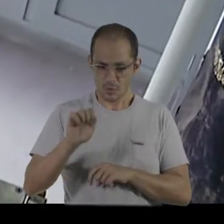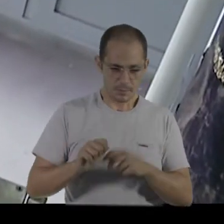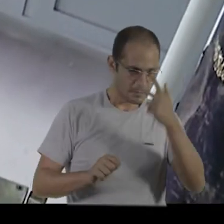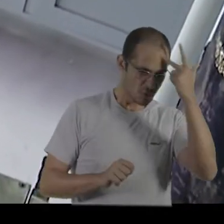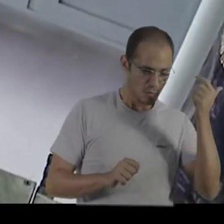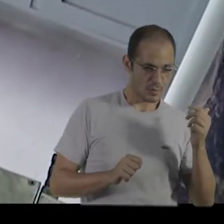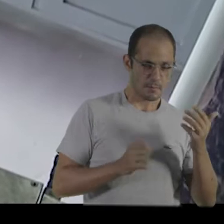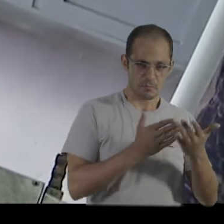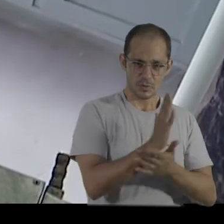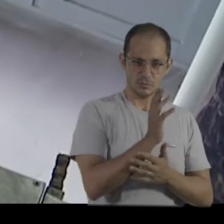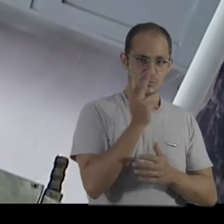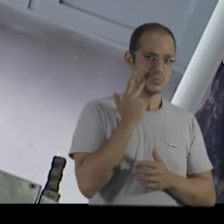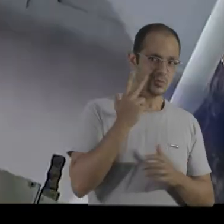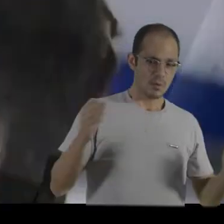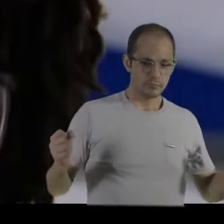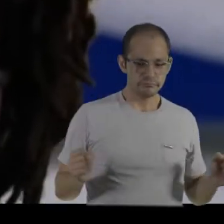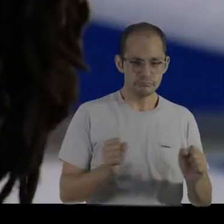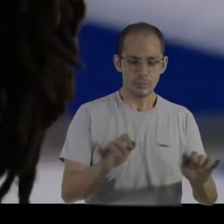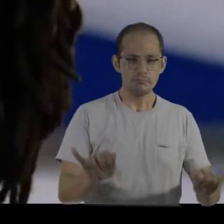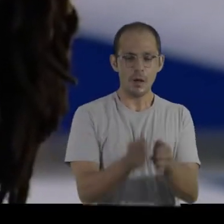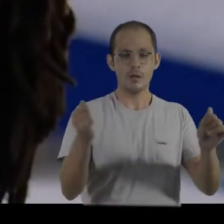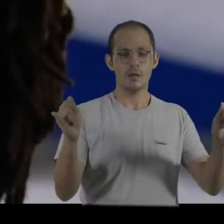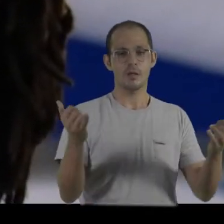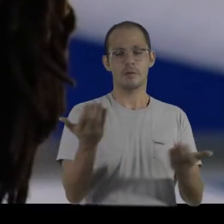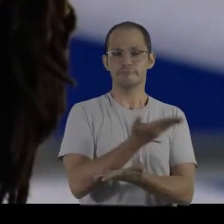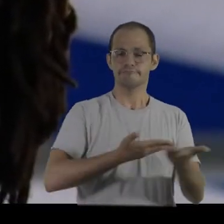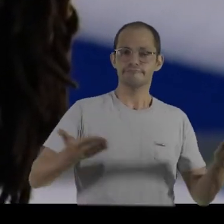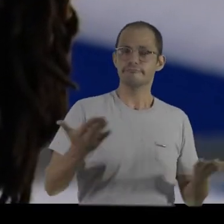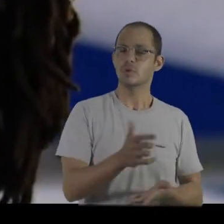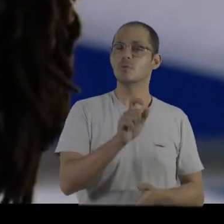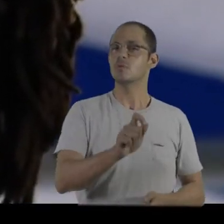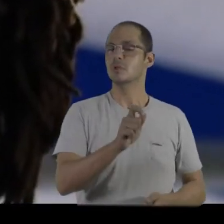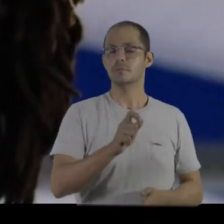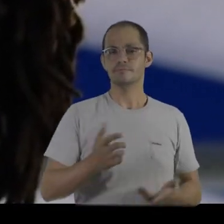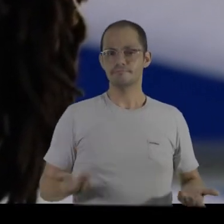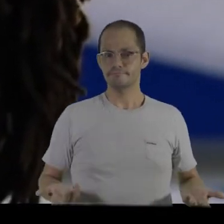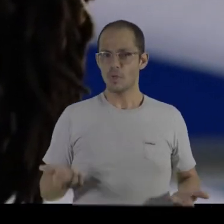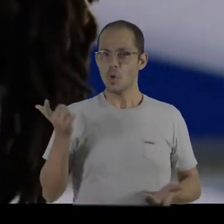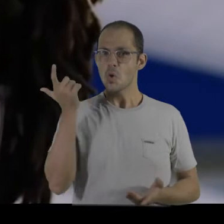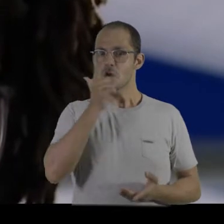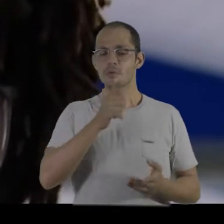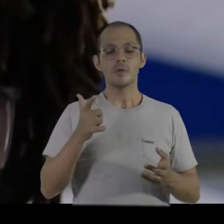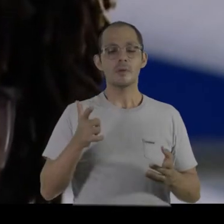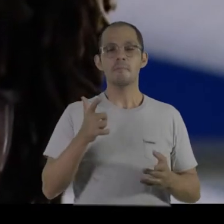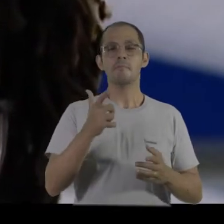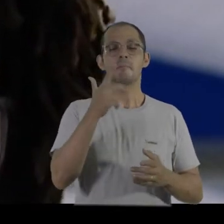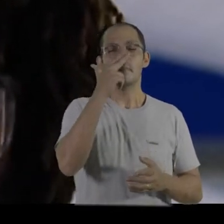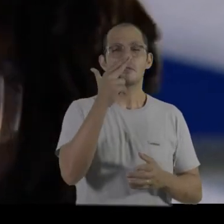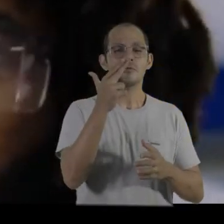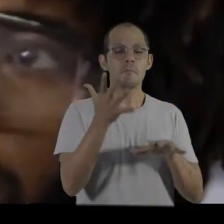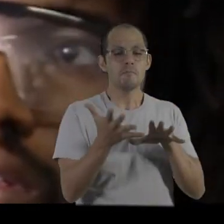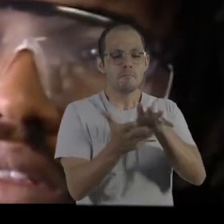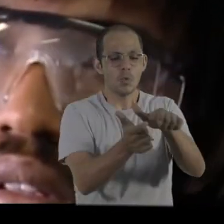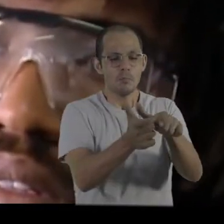esses cotistas com esses não cotistas aqui dentro para interagirem, o choque das realidades vai fazer com que todas as pessoas, né? Tenham